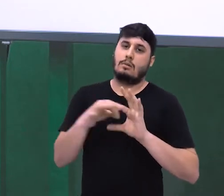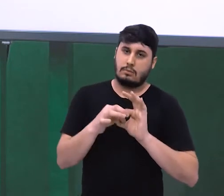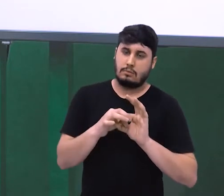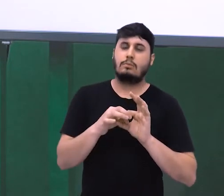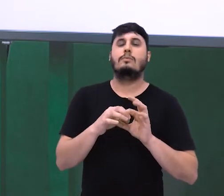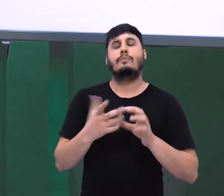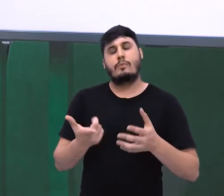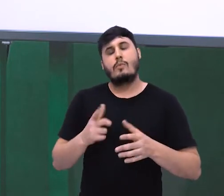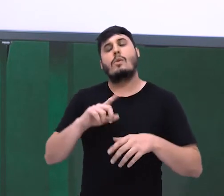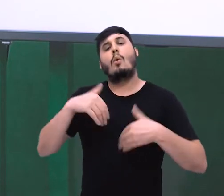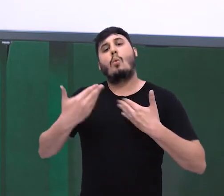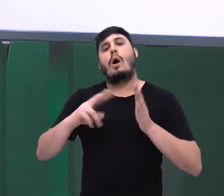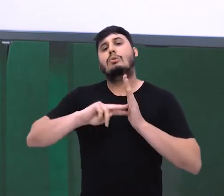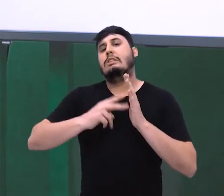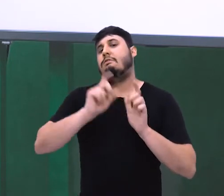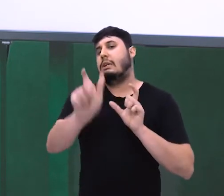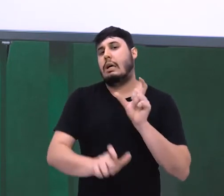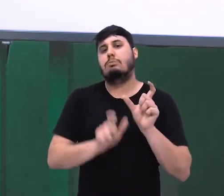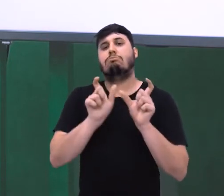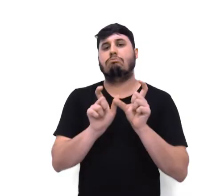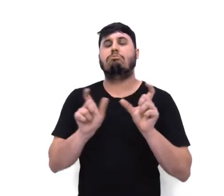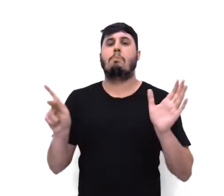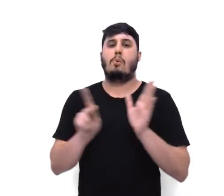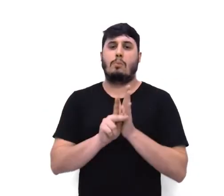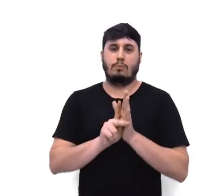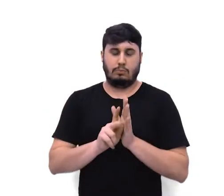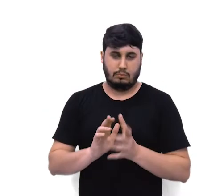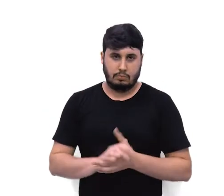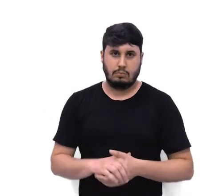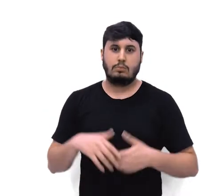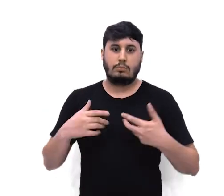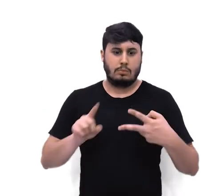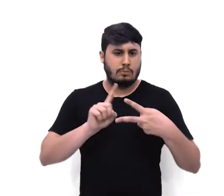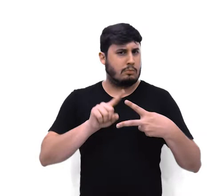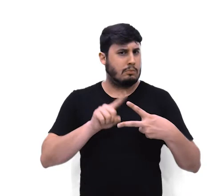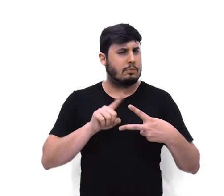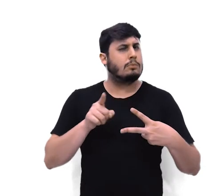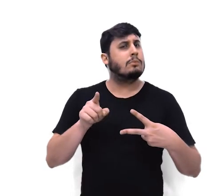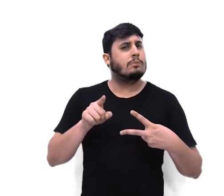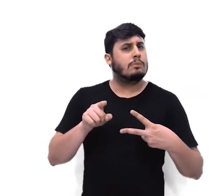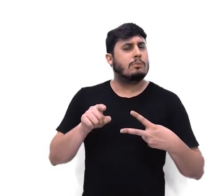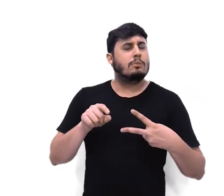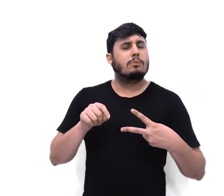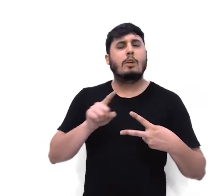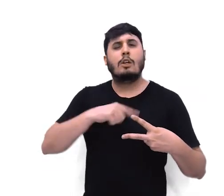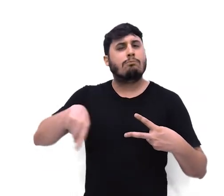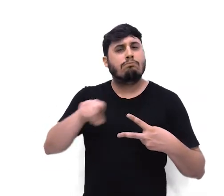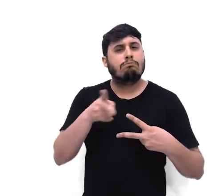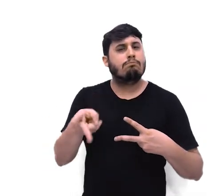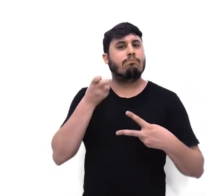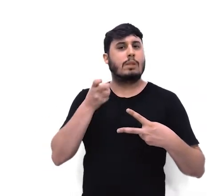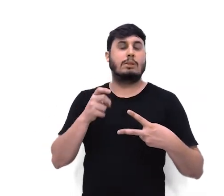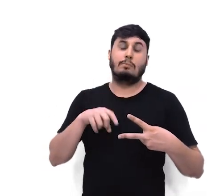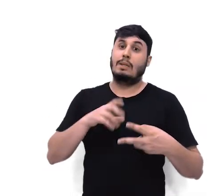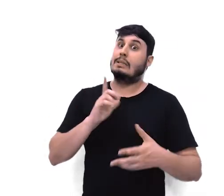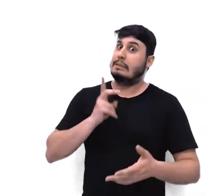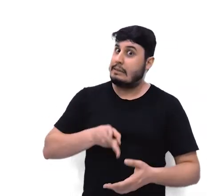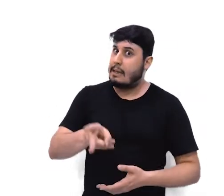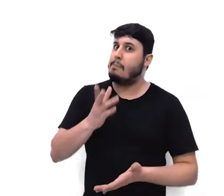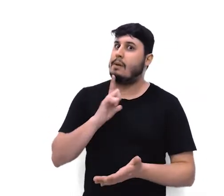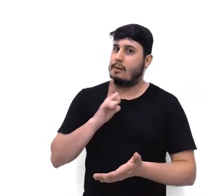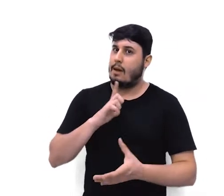circunstâncias adverbiais. As integrantes, só para a gente observar, elas são aquelas que iniciam as orações